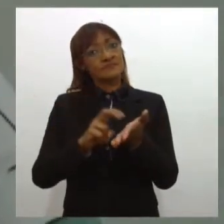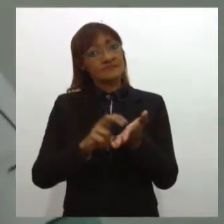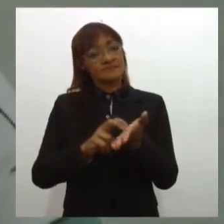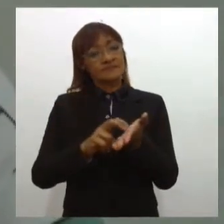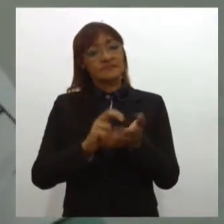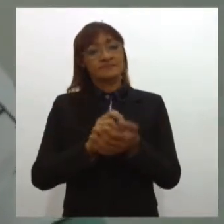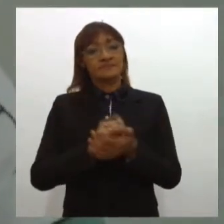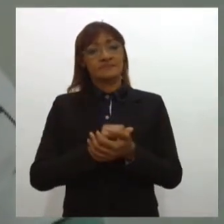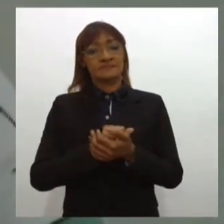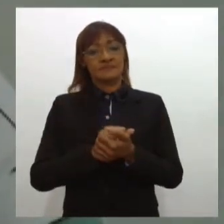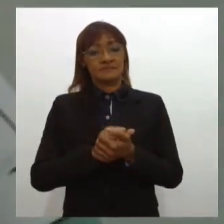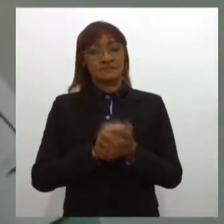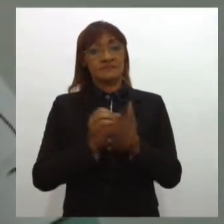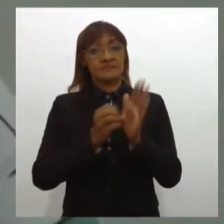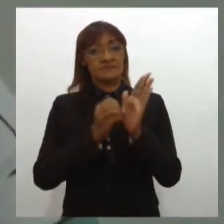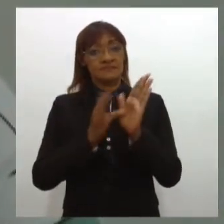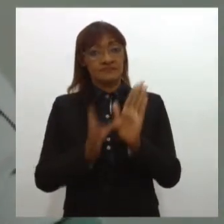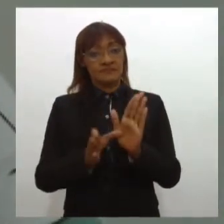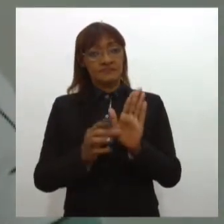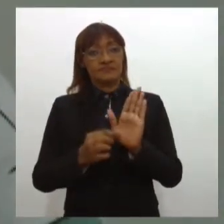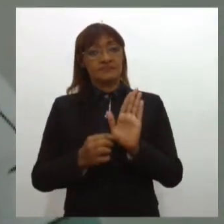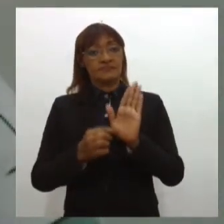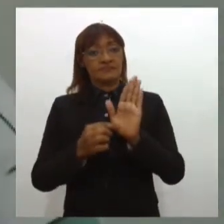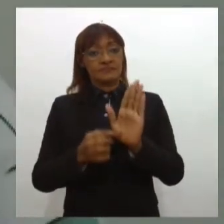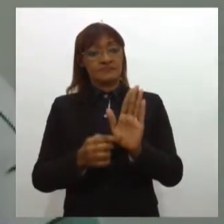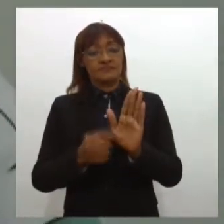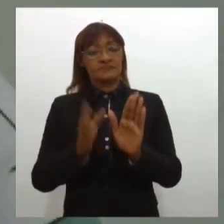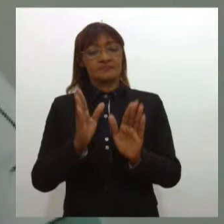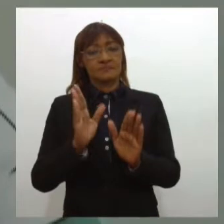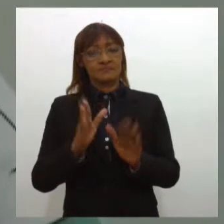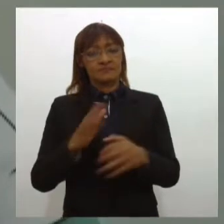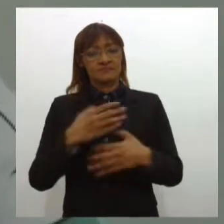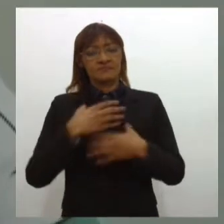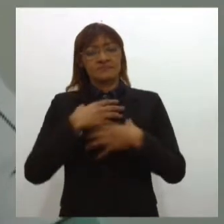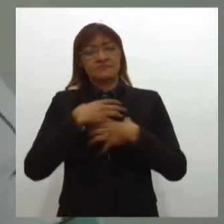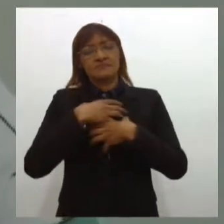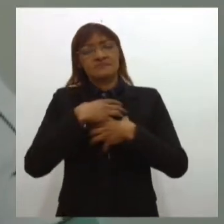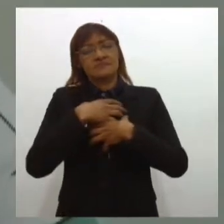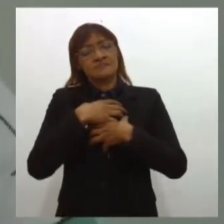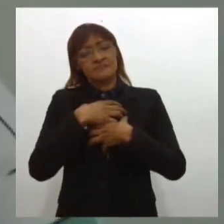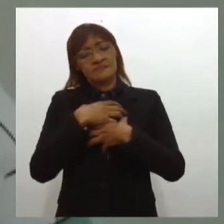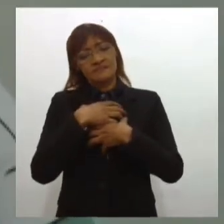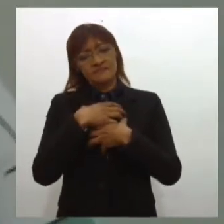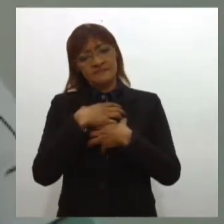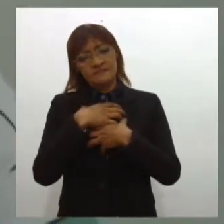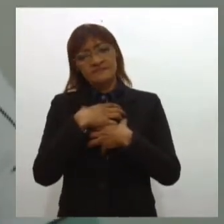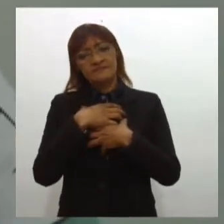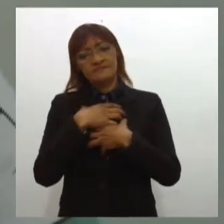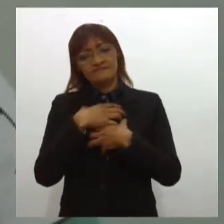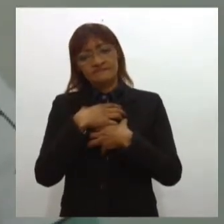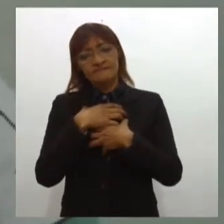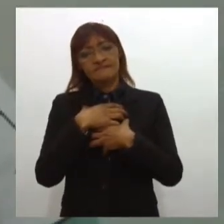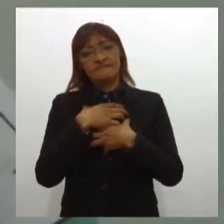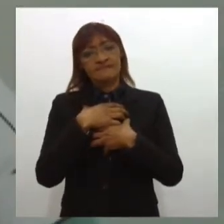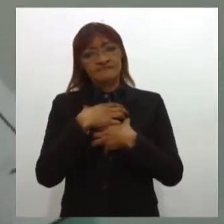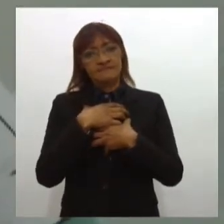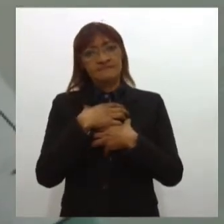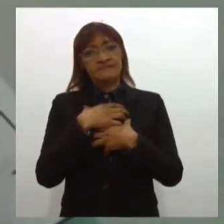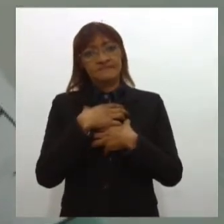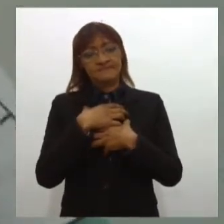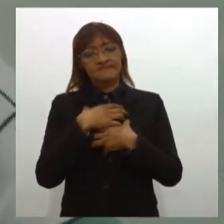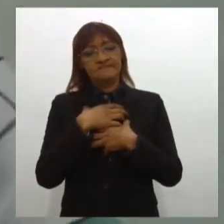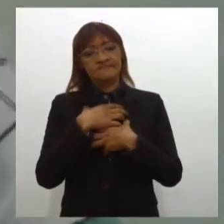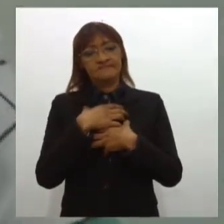professor Pedro Américo. Ela destacou a importância do educador para o Estado de Sergipe. Outro ponto que Maria Mendonça